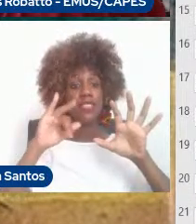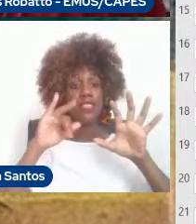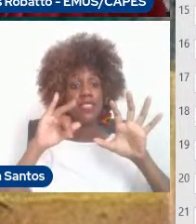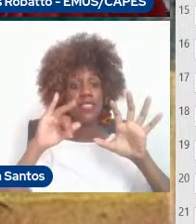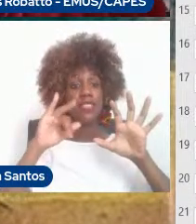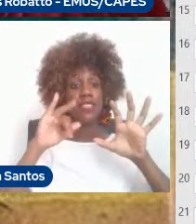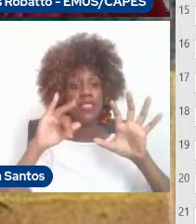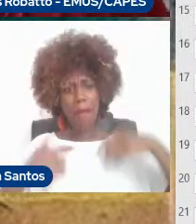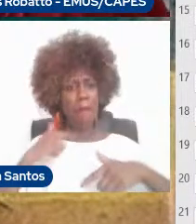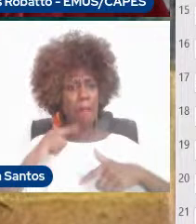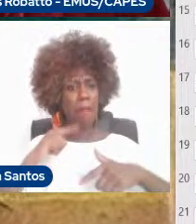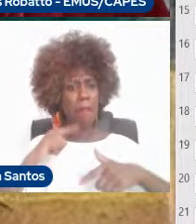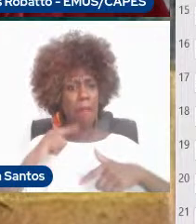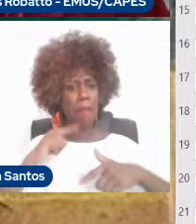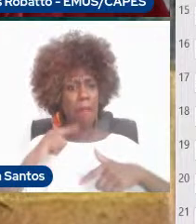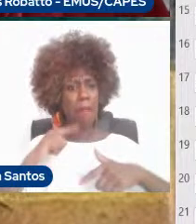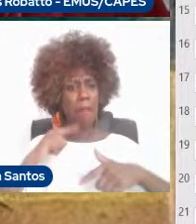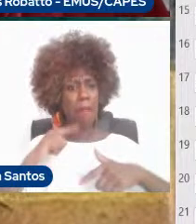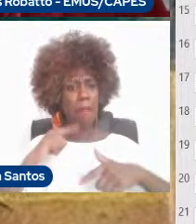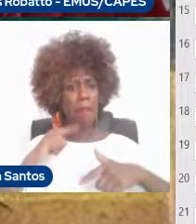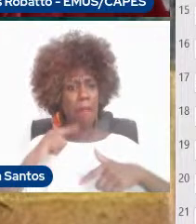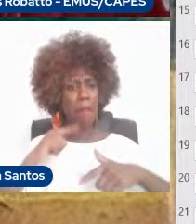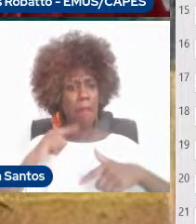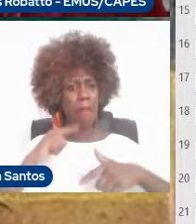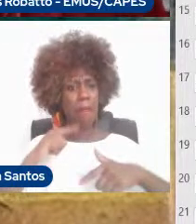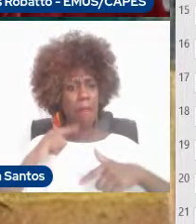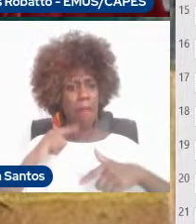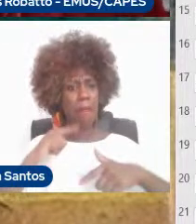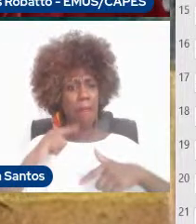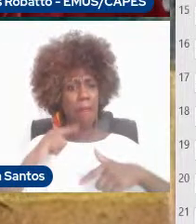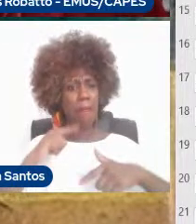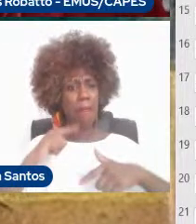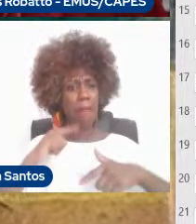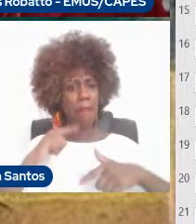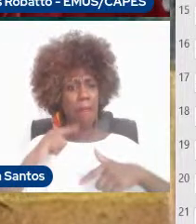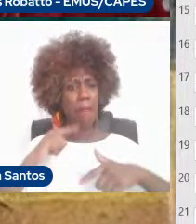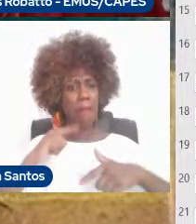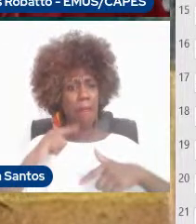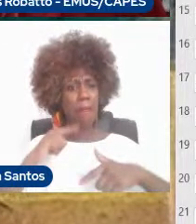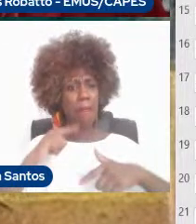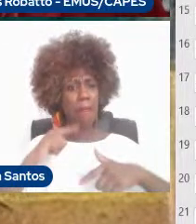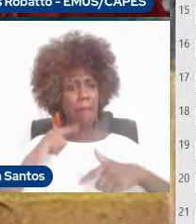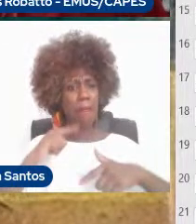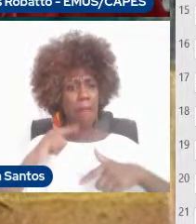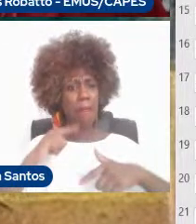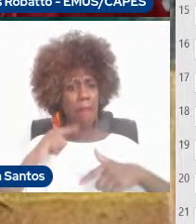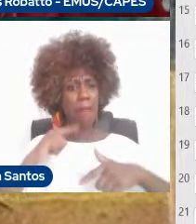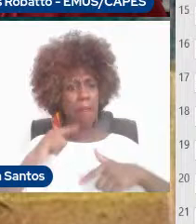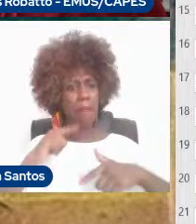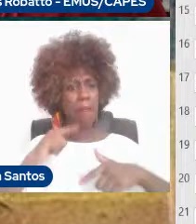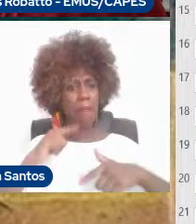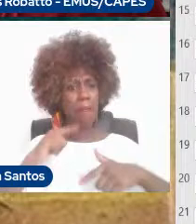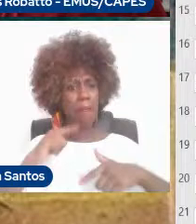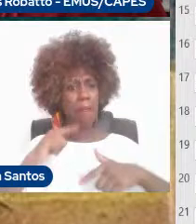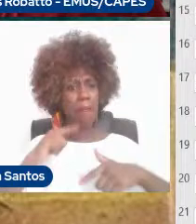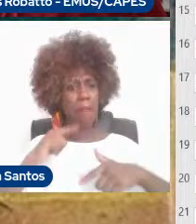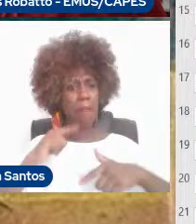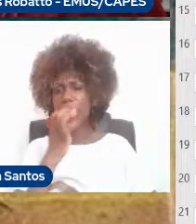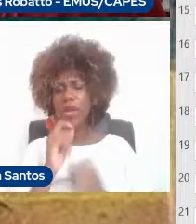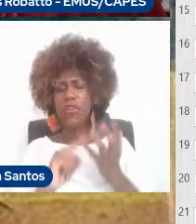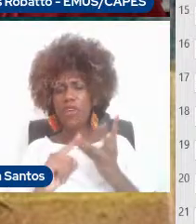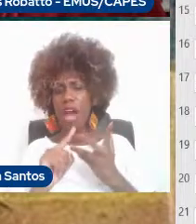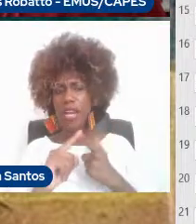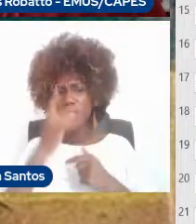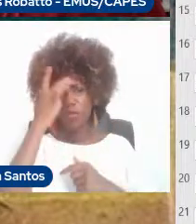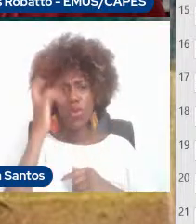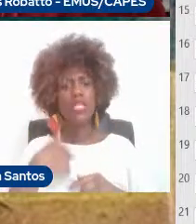Aqui nessa postura já não tem tanto problema da... Outro problema muito comum também em flautistas, mas em vários instrumentistas,